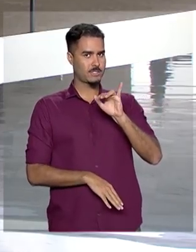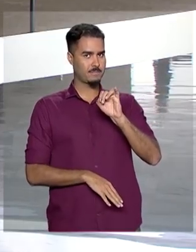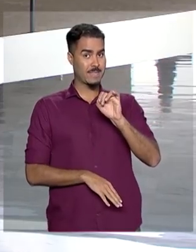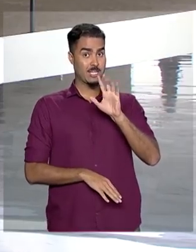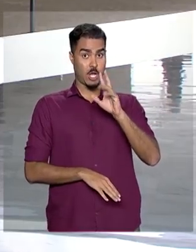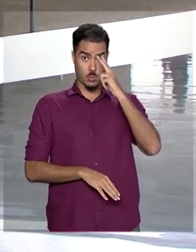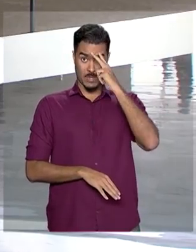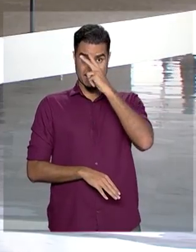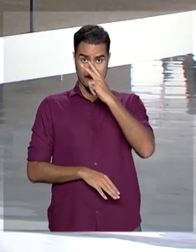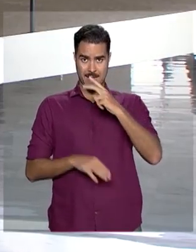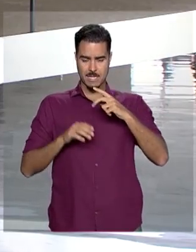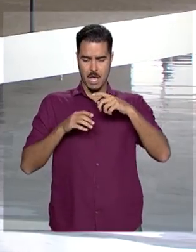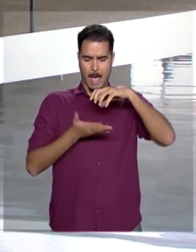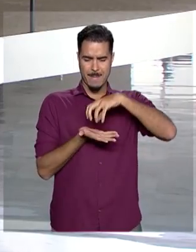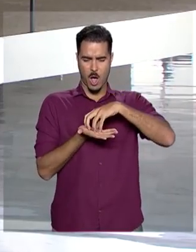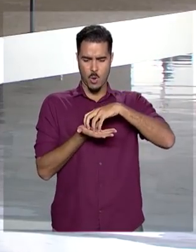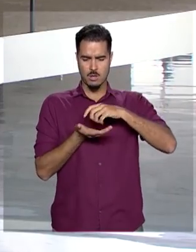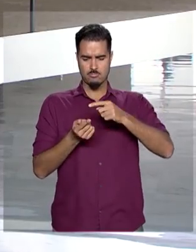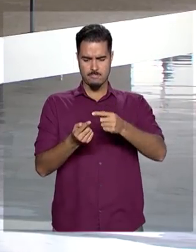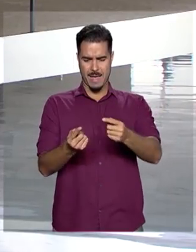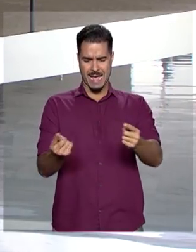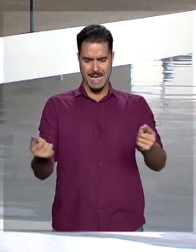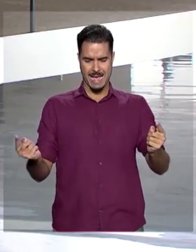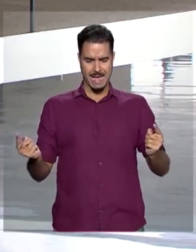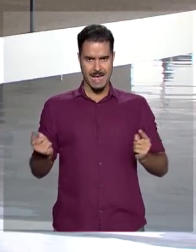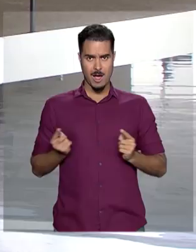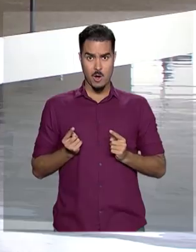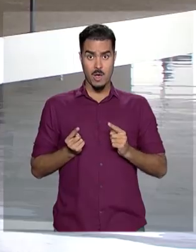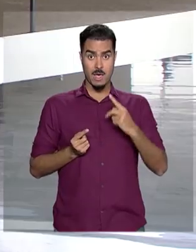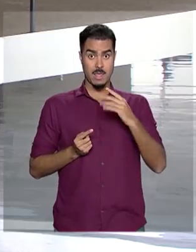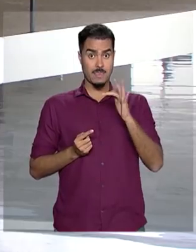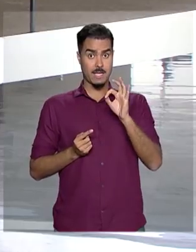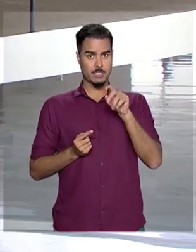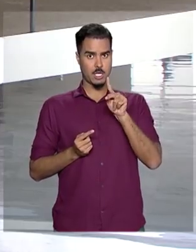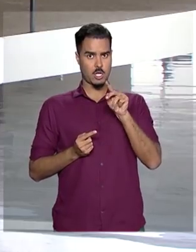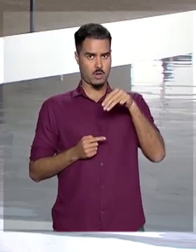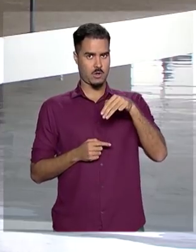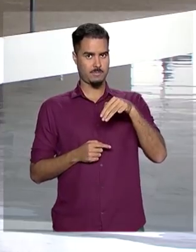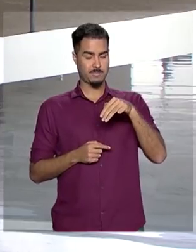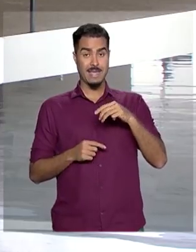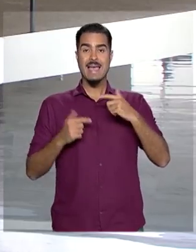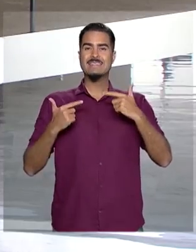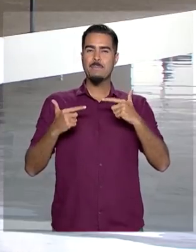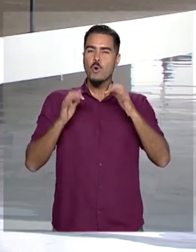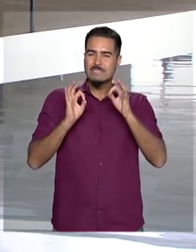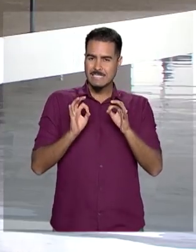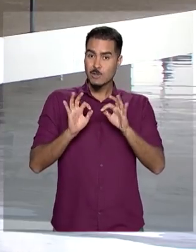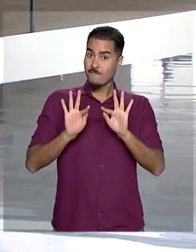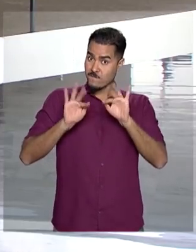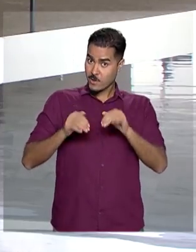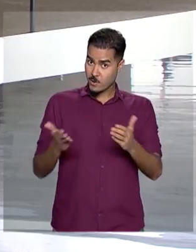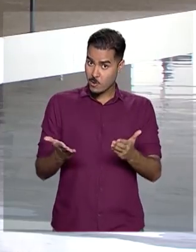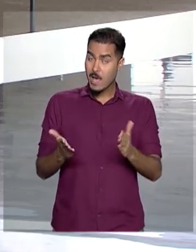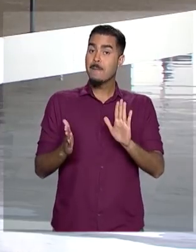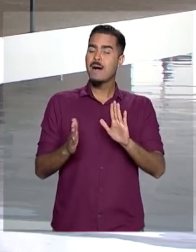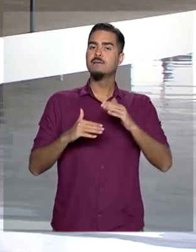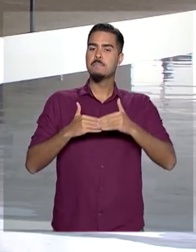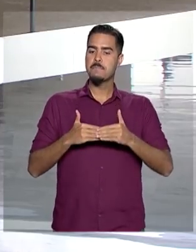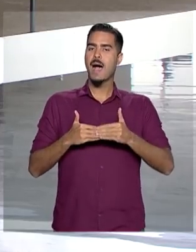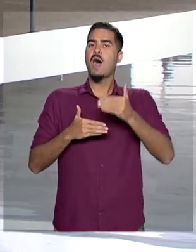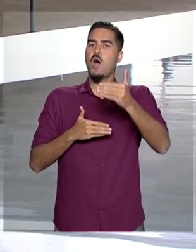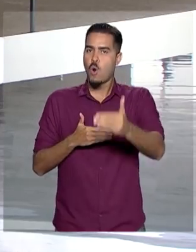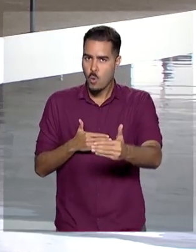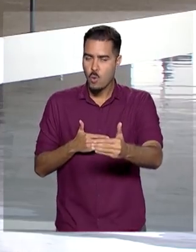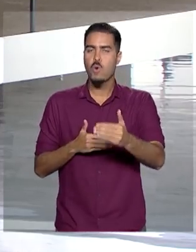trabalham num raio de 10 quilômetros a partir da Penitenciária. Esse trabalho terminaria hoje, mas foi prorrogado por mais um